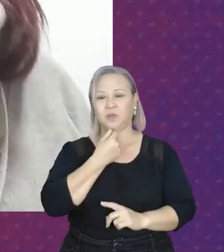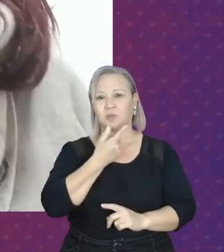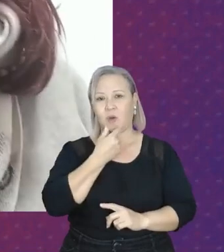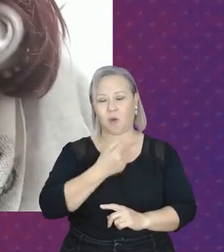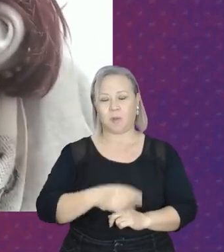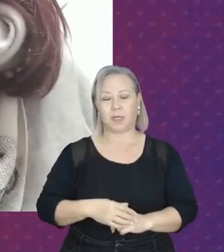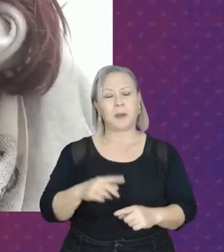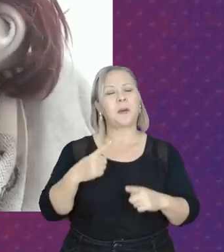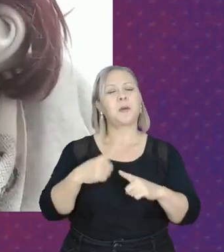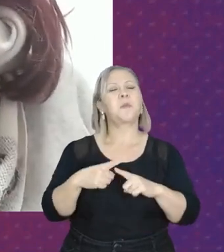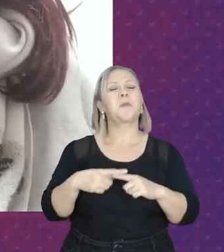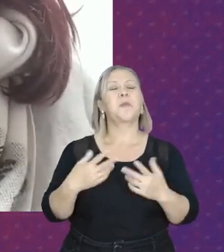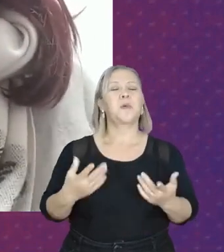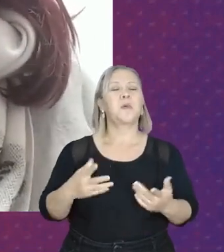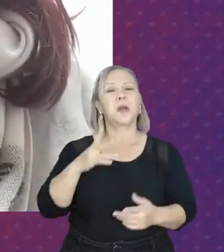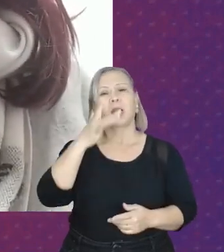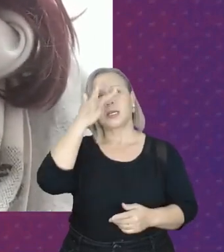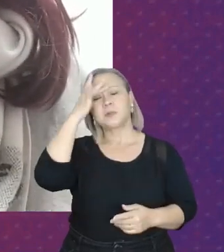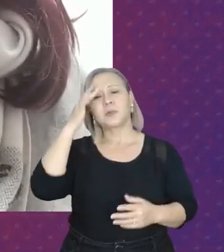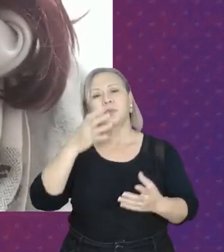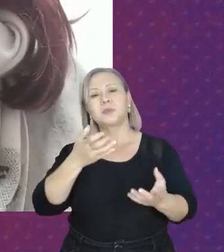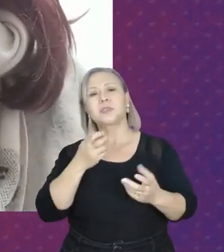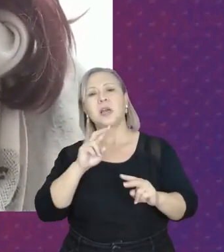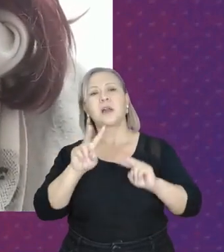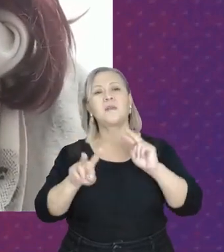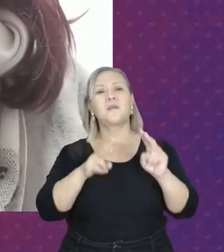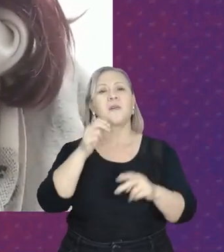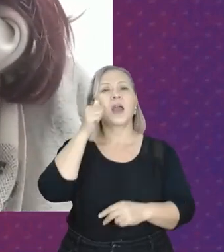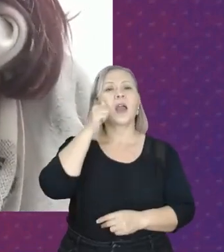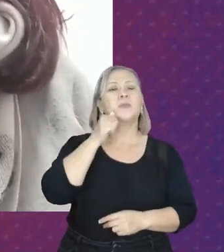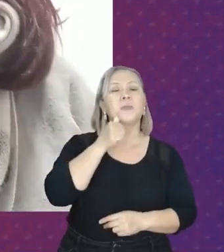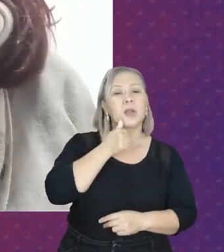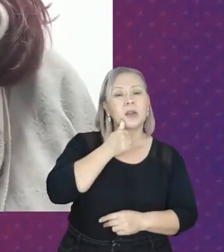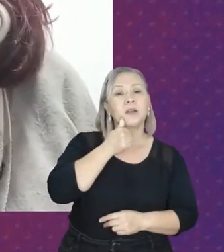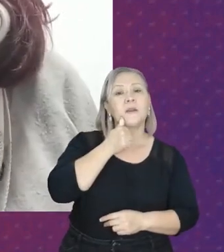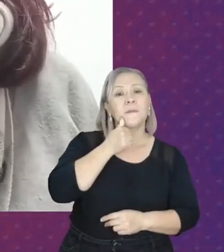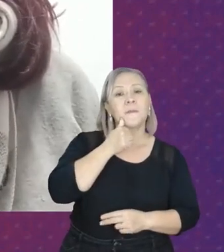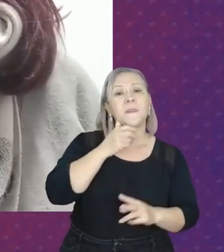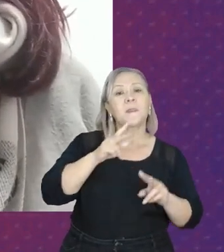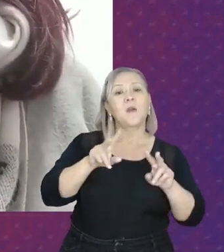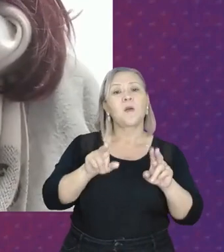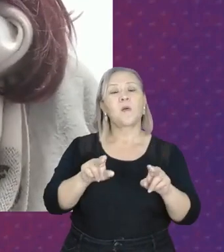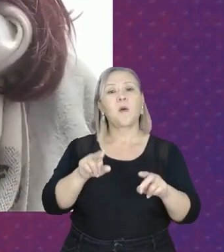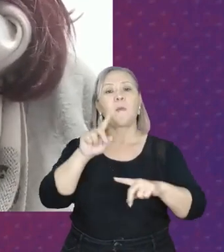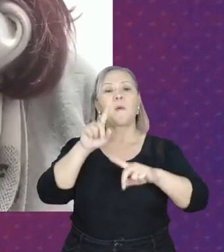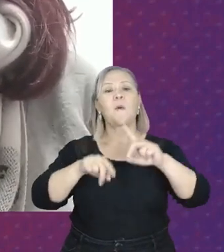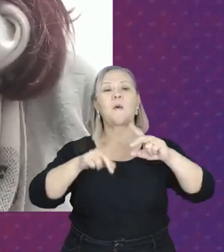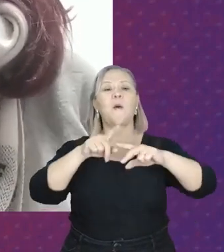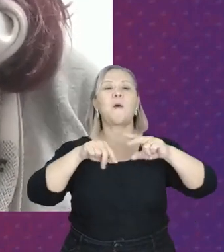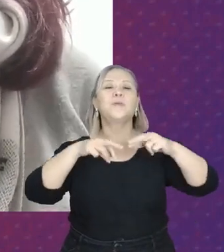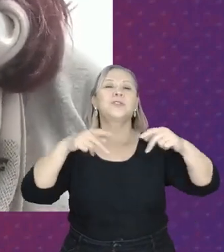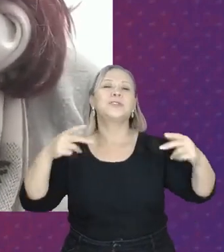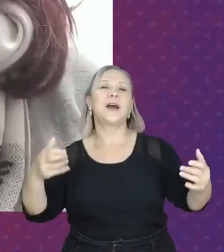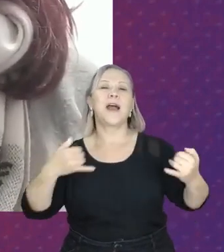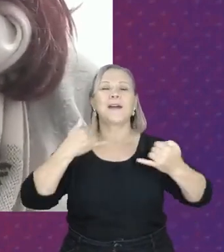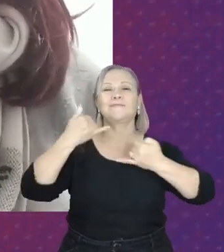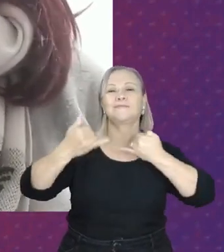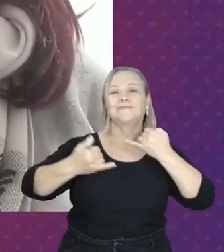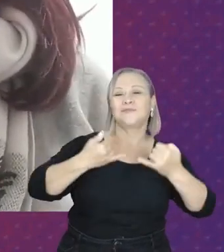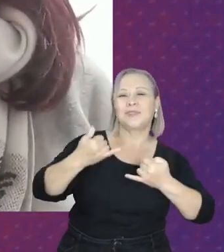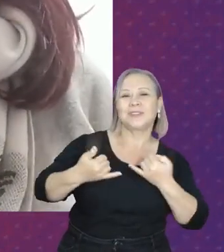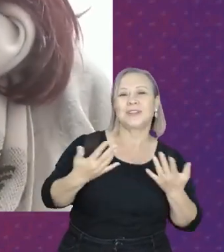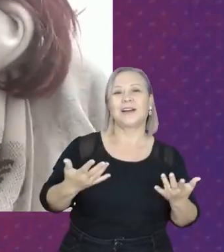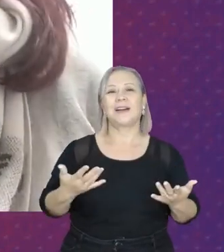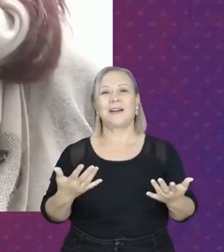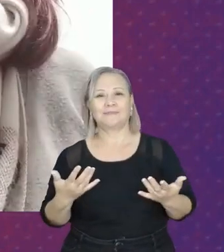porque as pessoas querem ver as mulheres como um objeto de diversão, entretenimento e